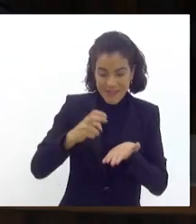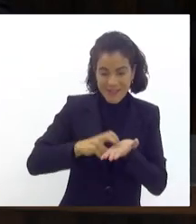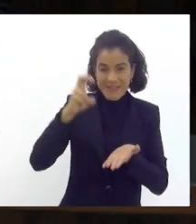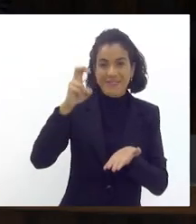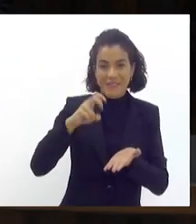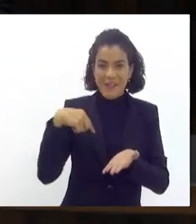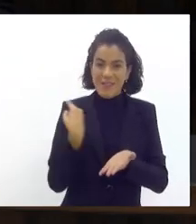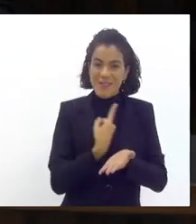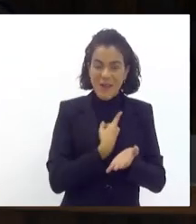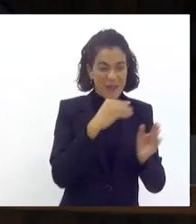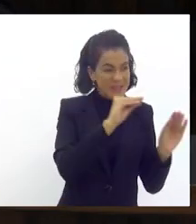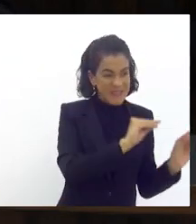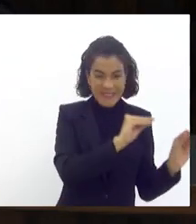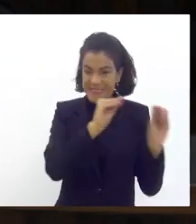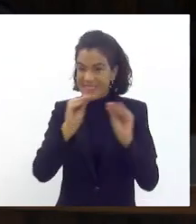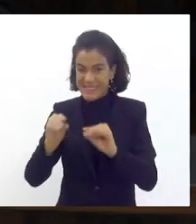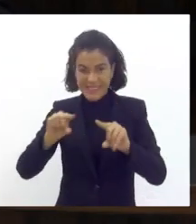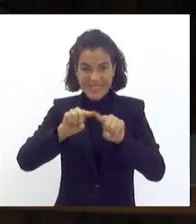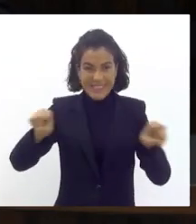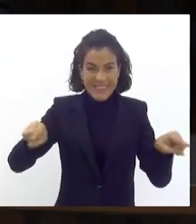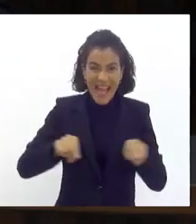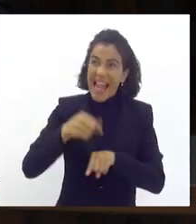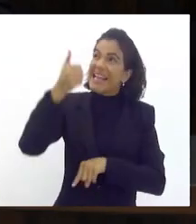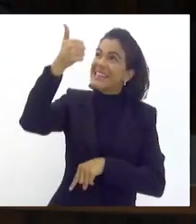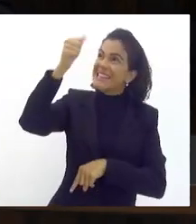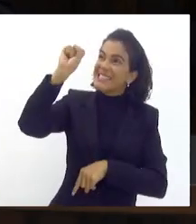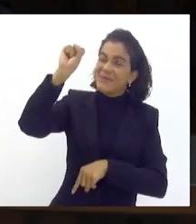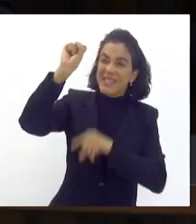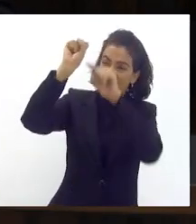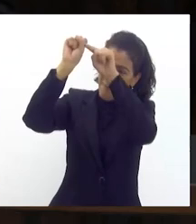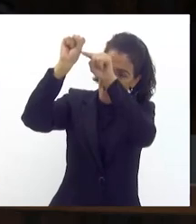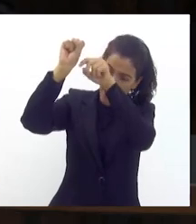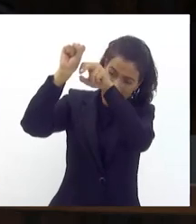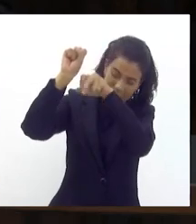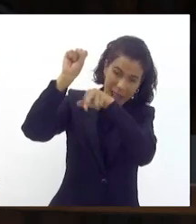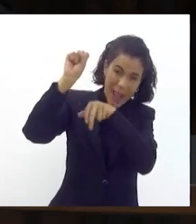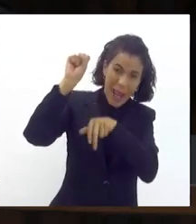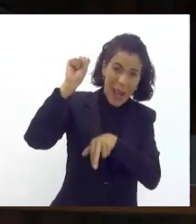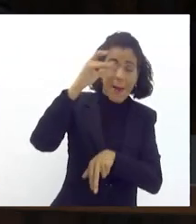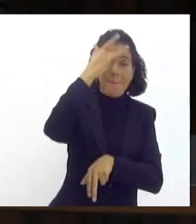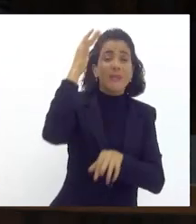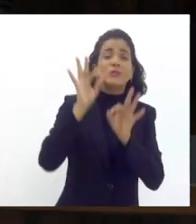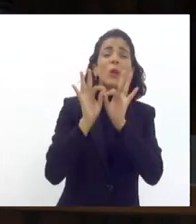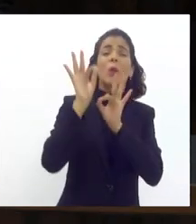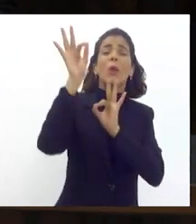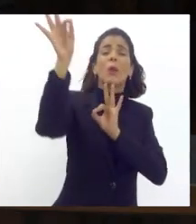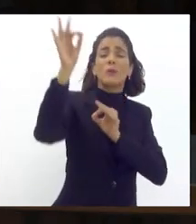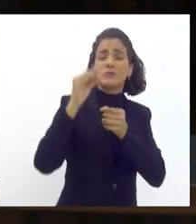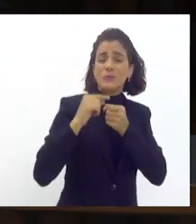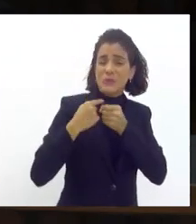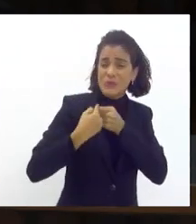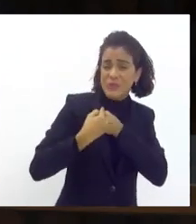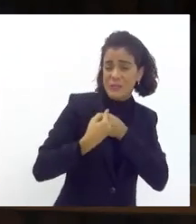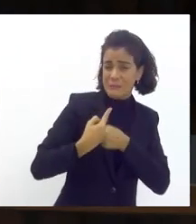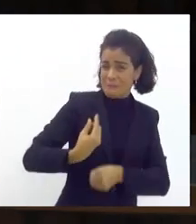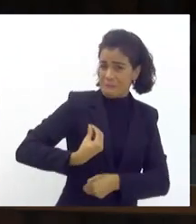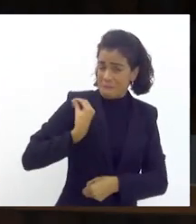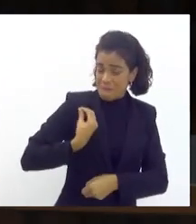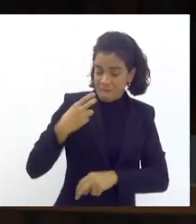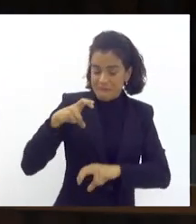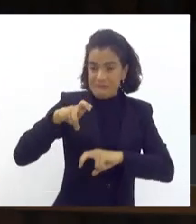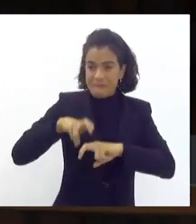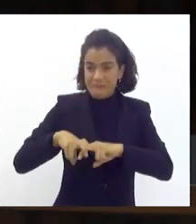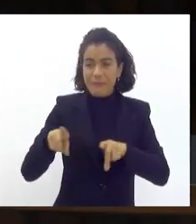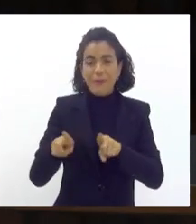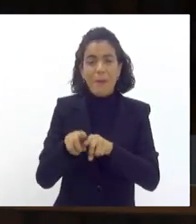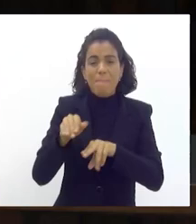tivemos que nos deslocar de sala, vindo o 18º para cá, pessoas que vieram de longe de outros municípios para fazer faixa desse debate, e